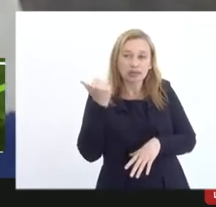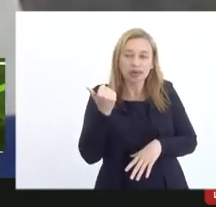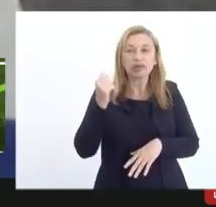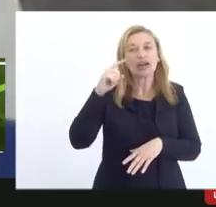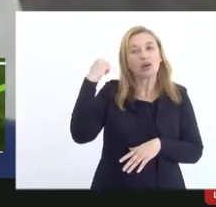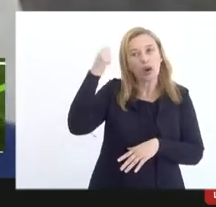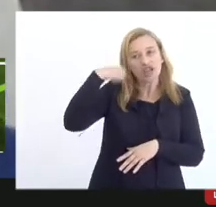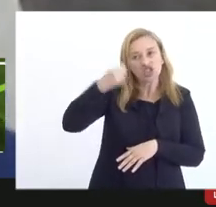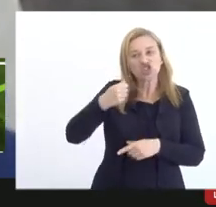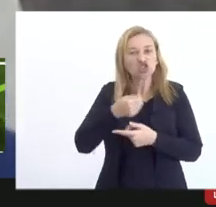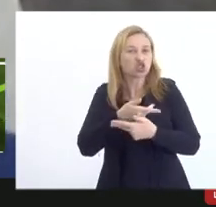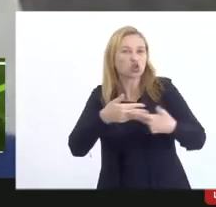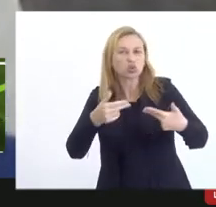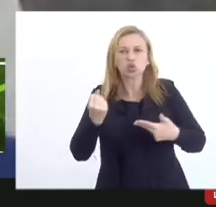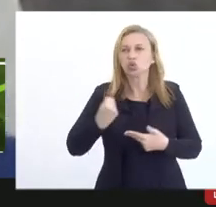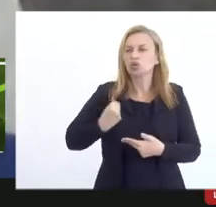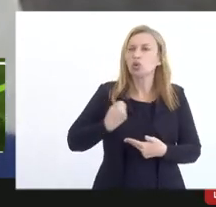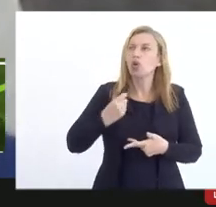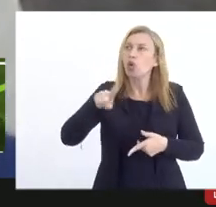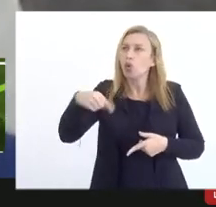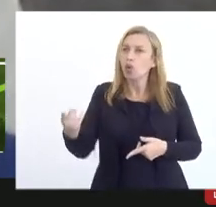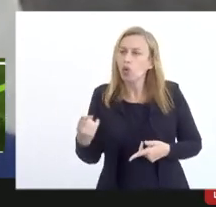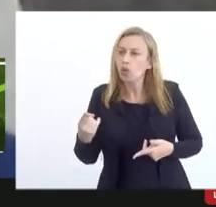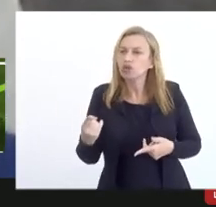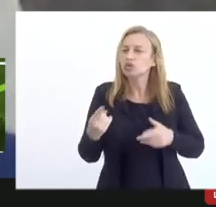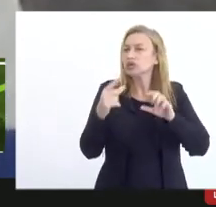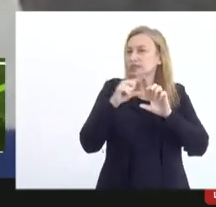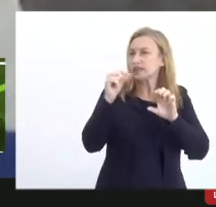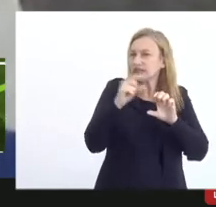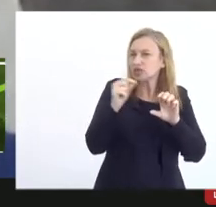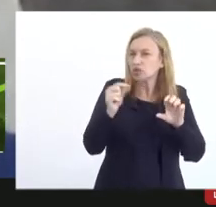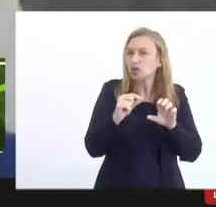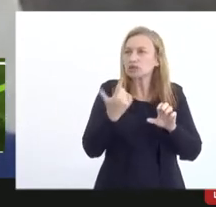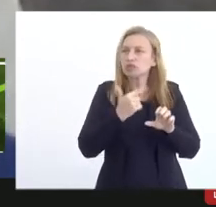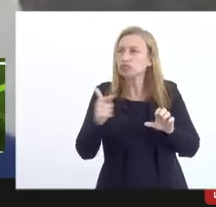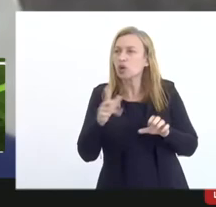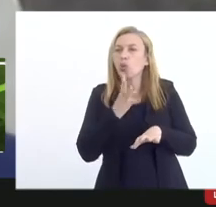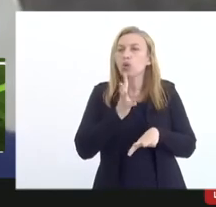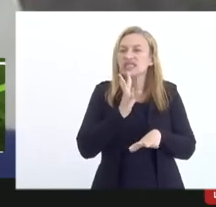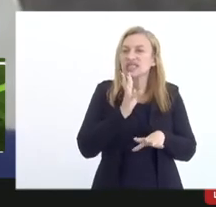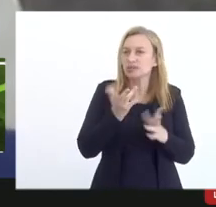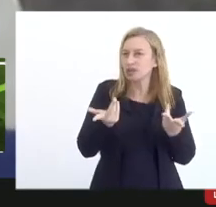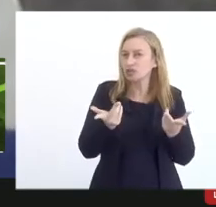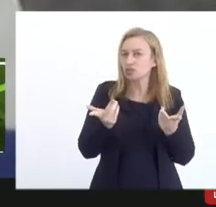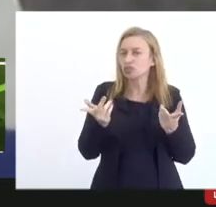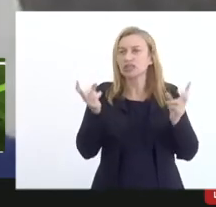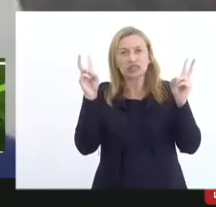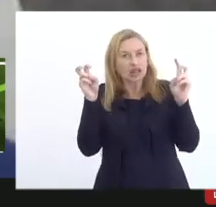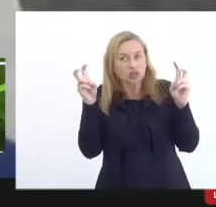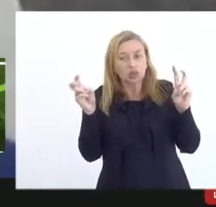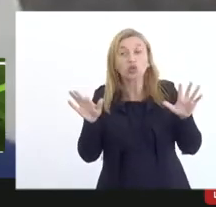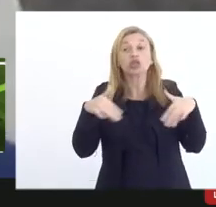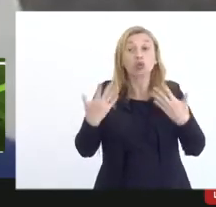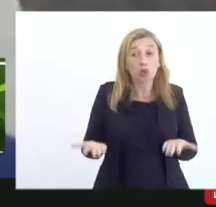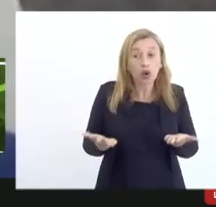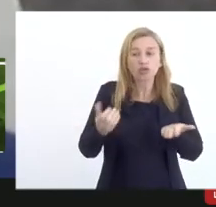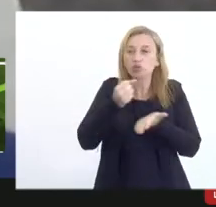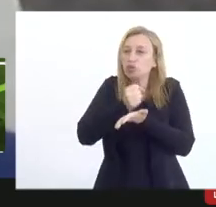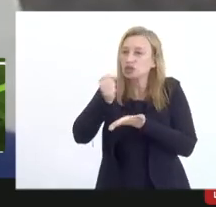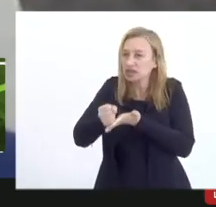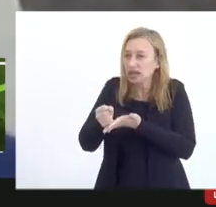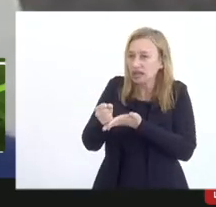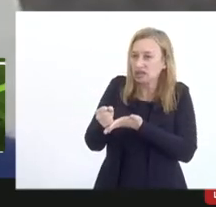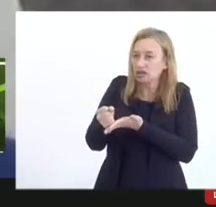inúmeros outros empreendedores não tem conhecimento de causa disso e aí quando ele contrata o